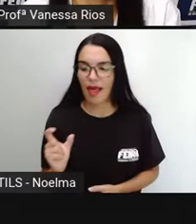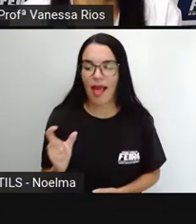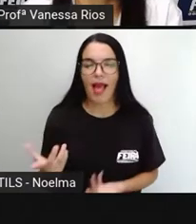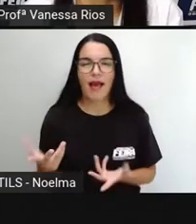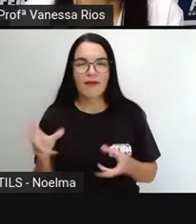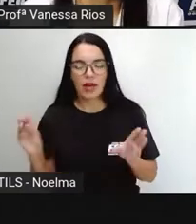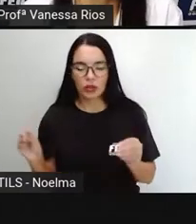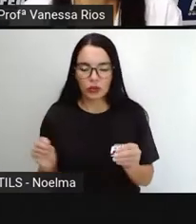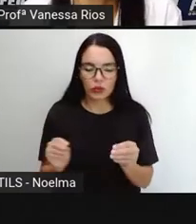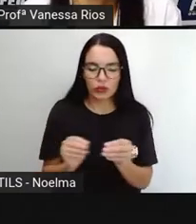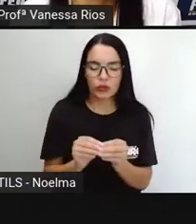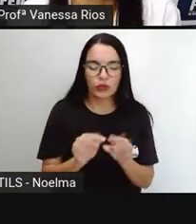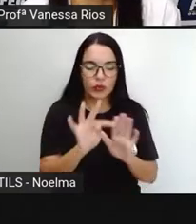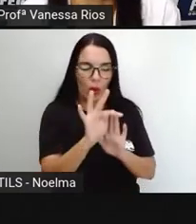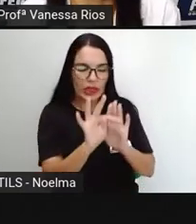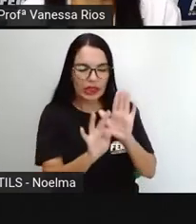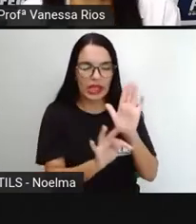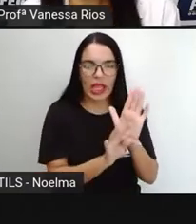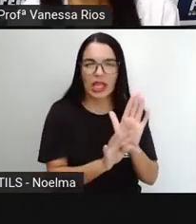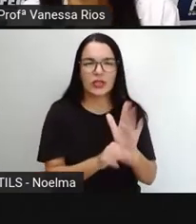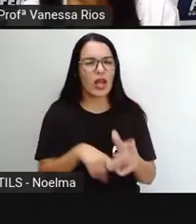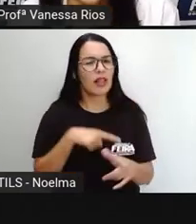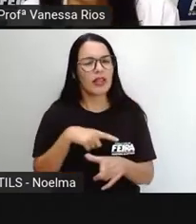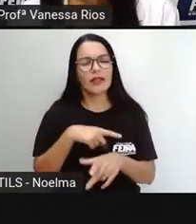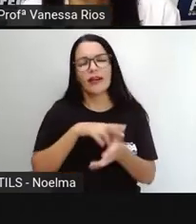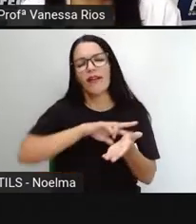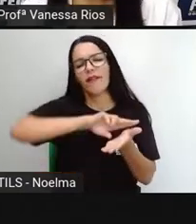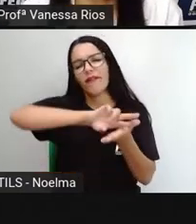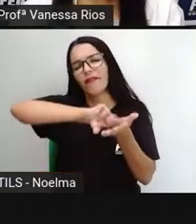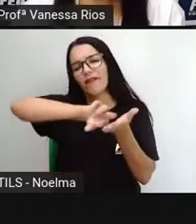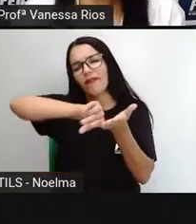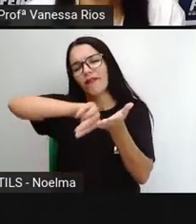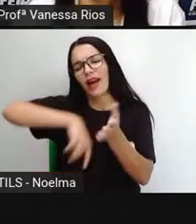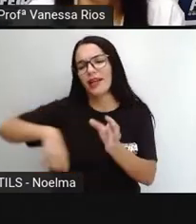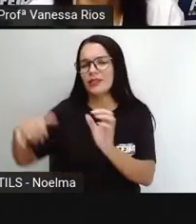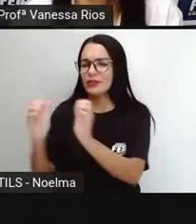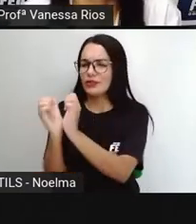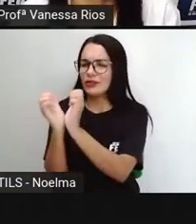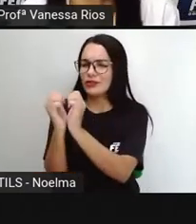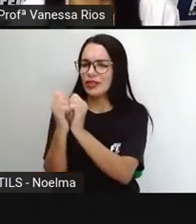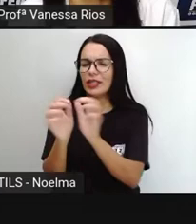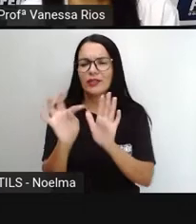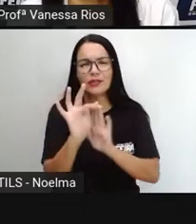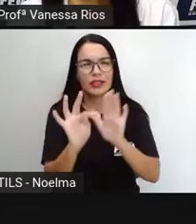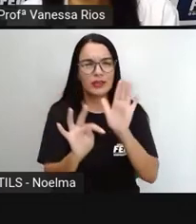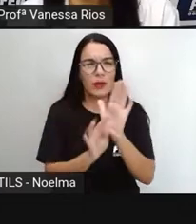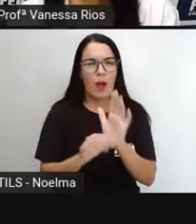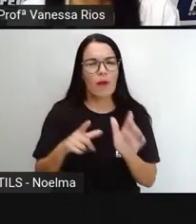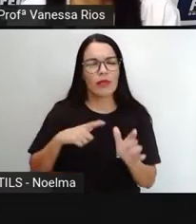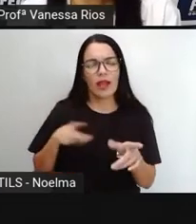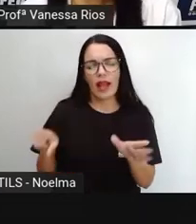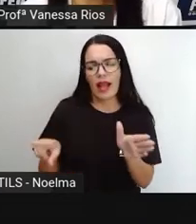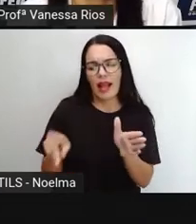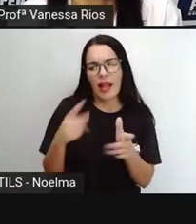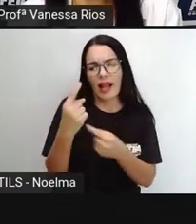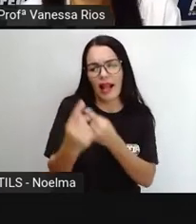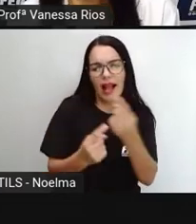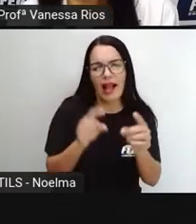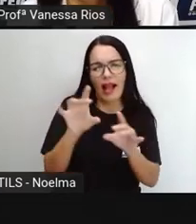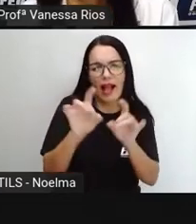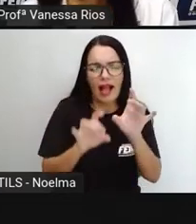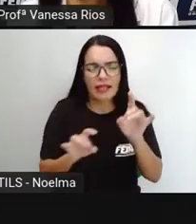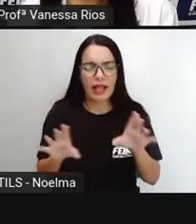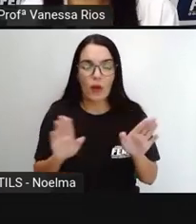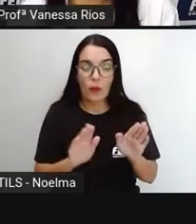relembra aí os vários gêneros textuais, cada um com sua função, com seu objetivo, que está ao nosso